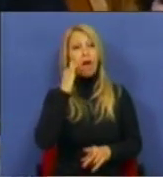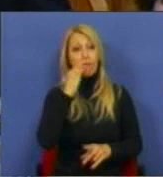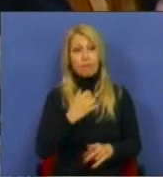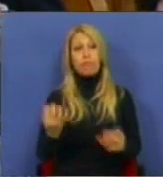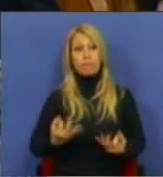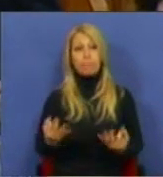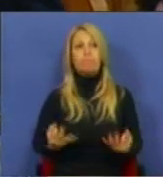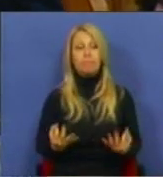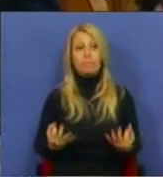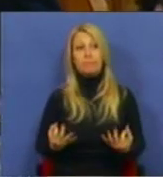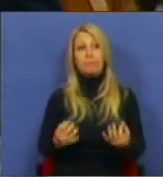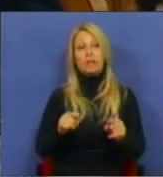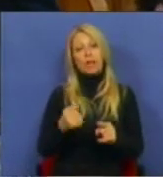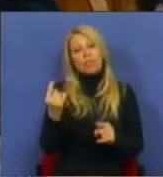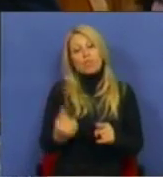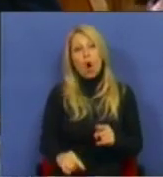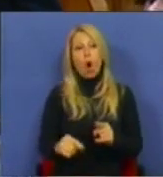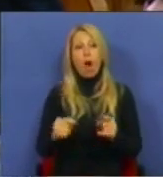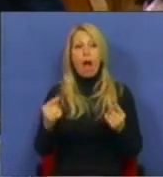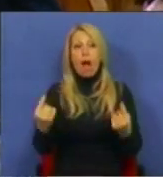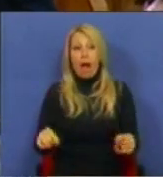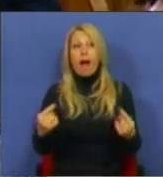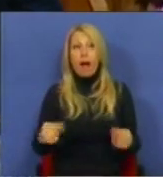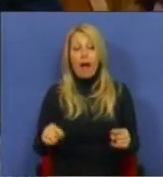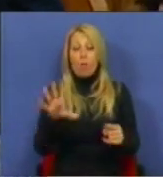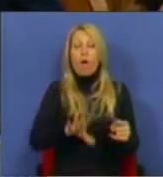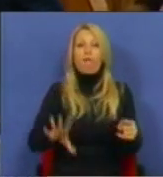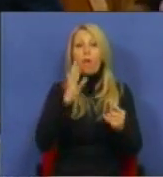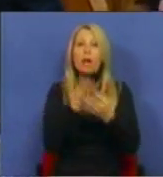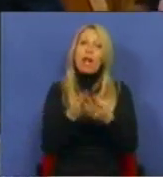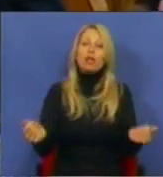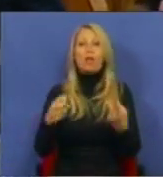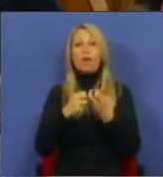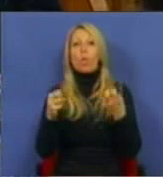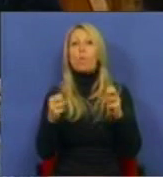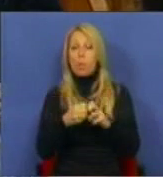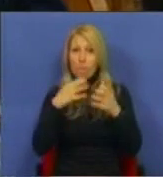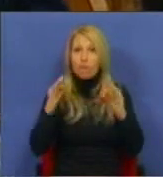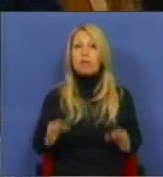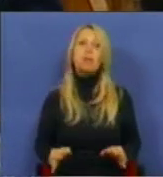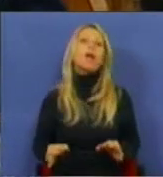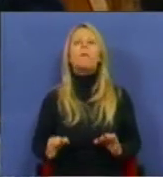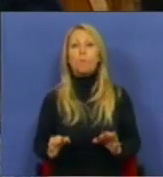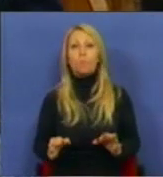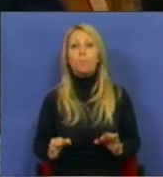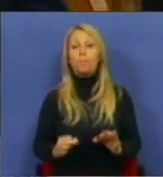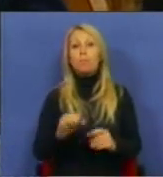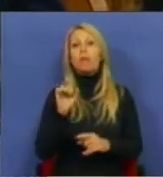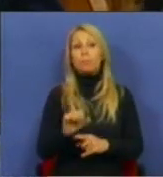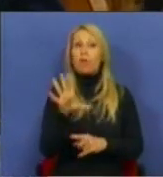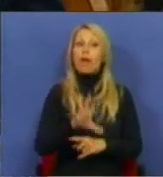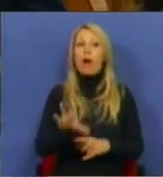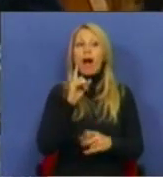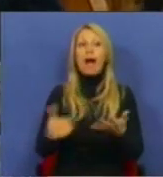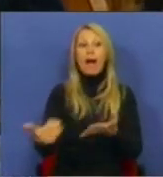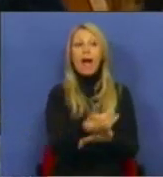para a qual só existe um instrumento para resolver este problema a sério. É um instrumento de